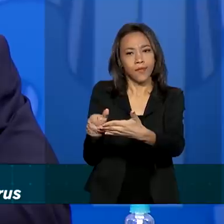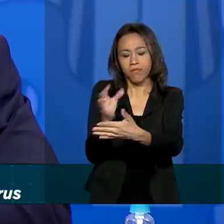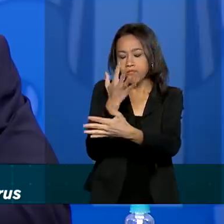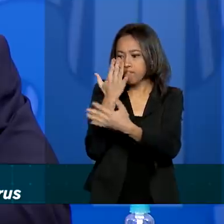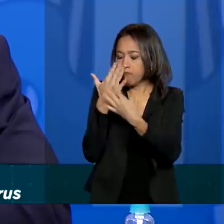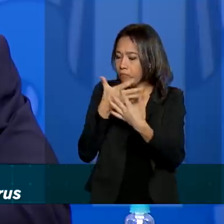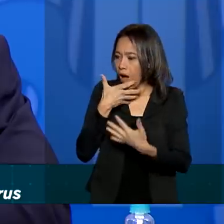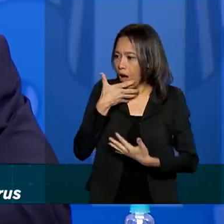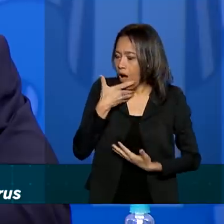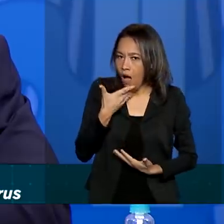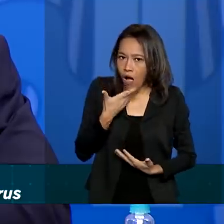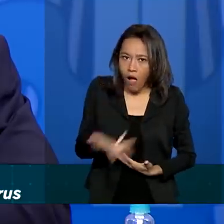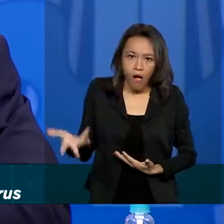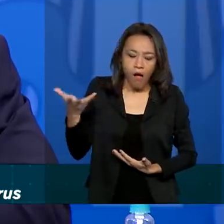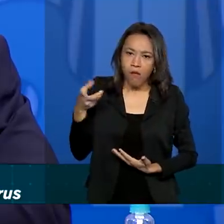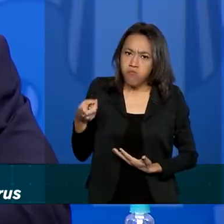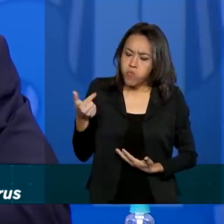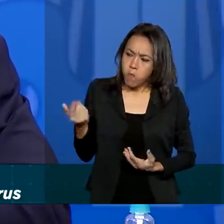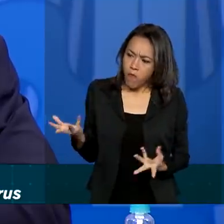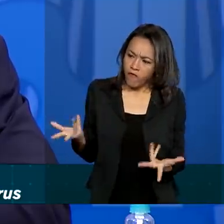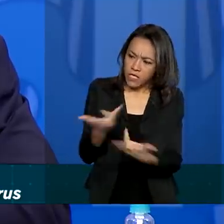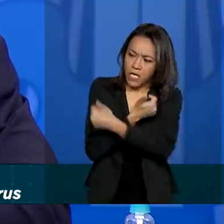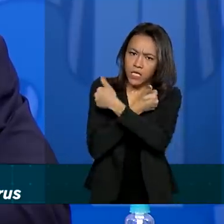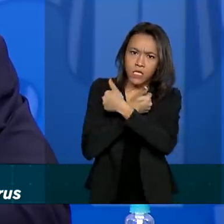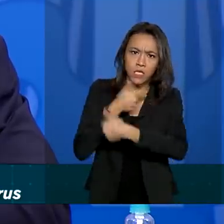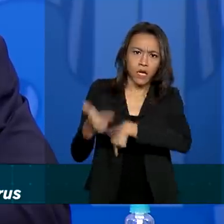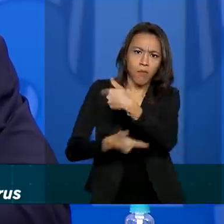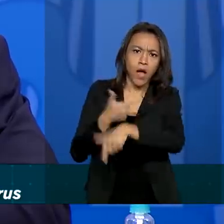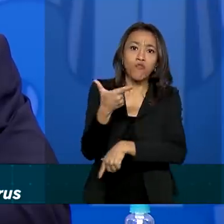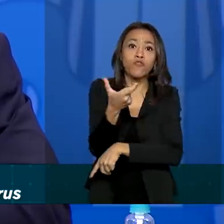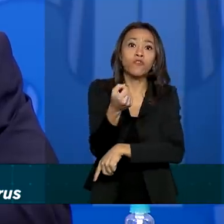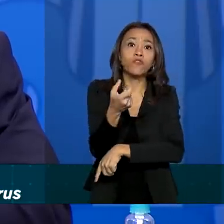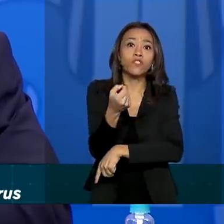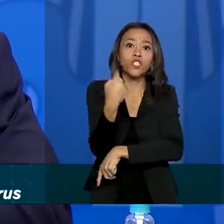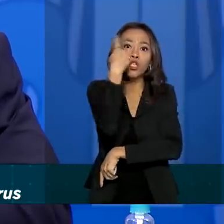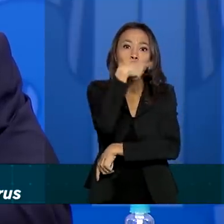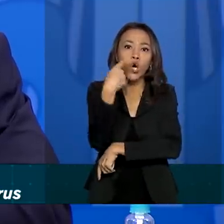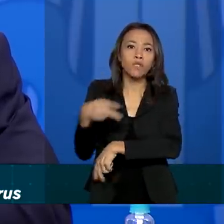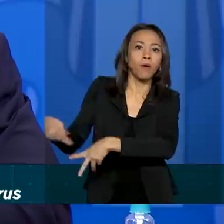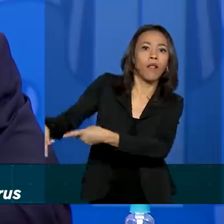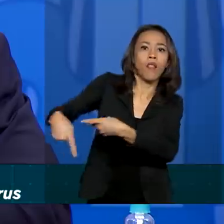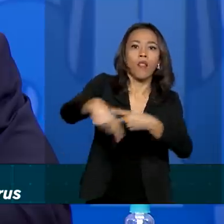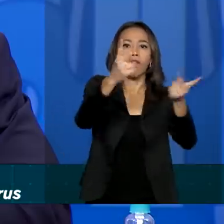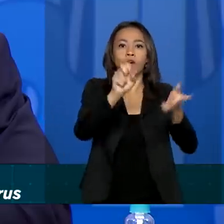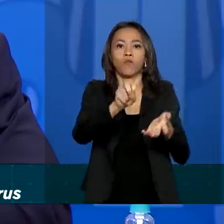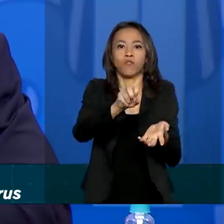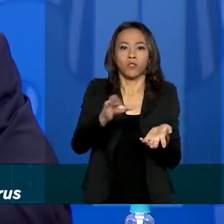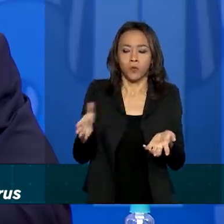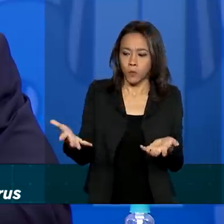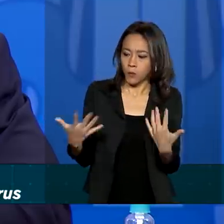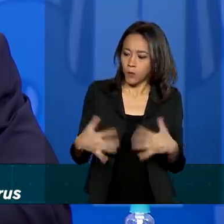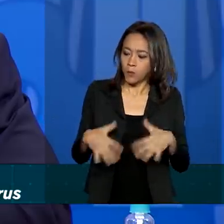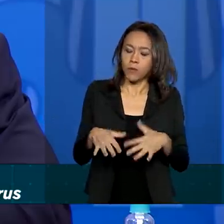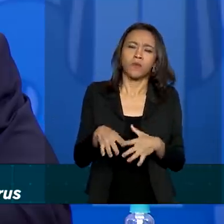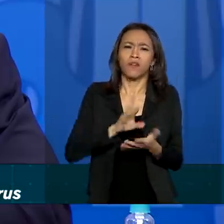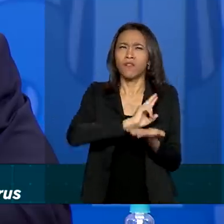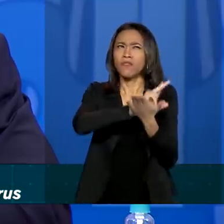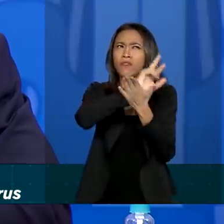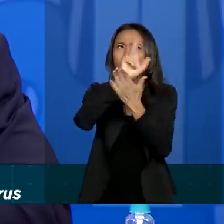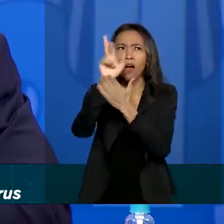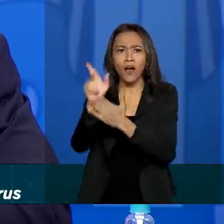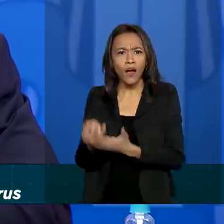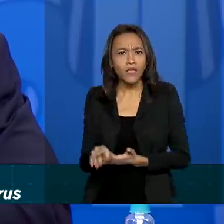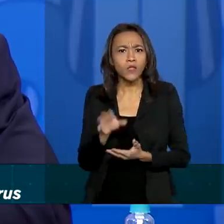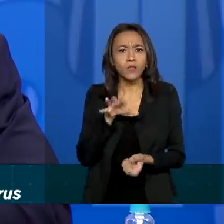impressionante o trabalho que eles fazem com eficiência, tem 20 horas para levar o vírus inativo. e com isso várias unidades de pesquisas e